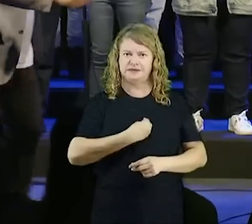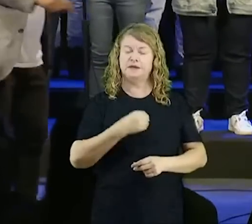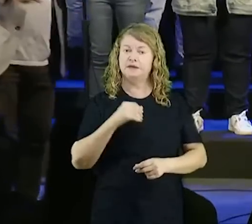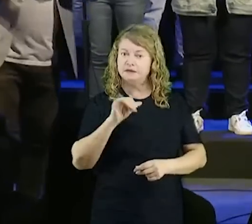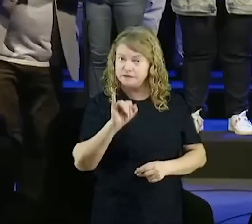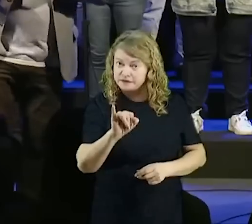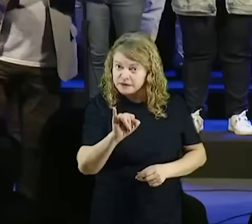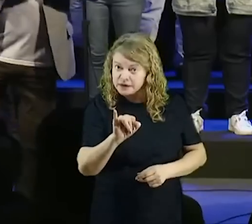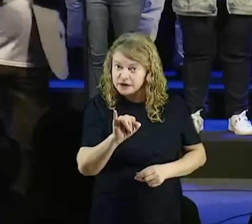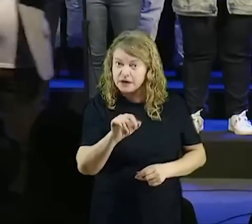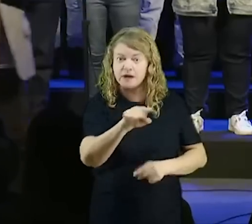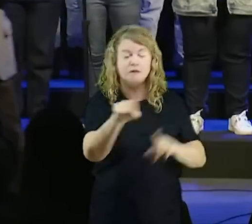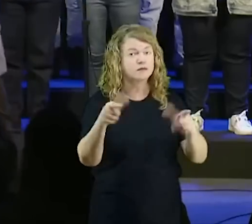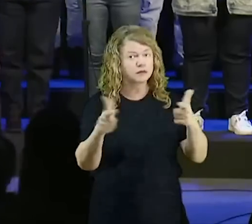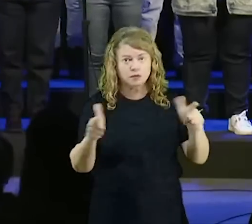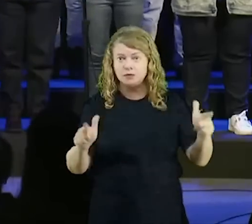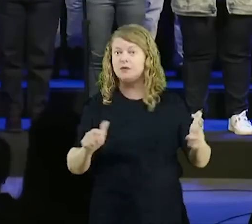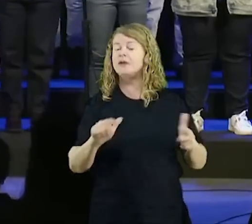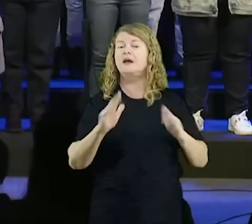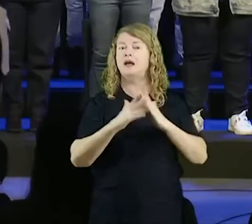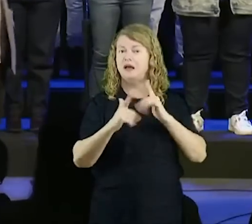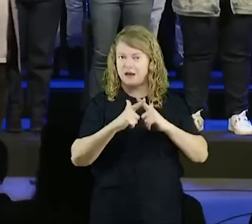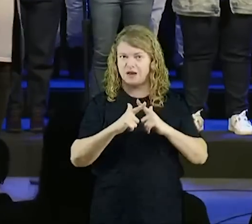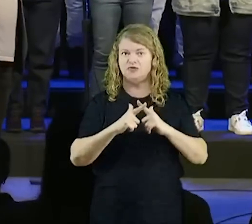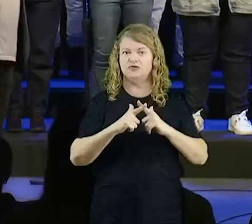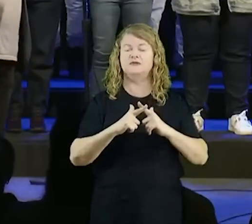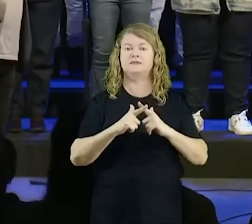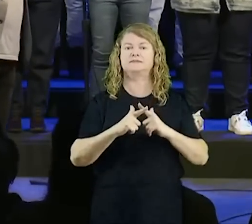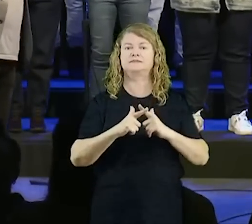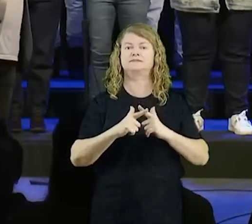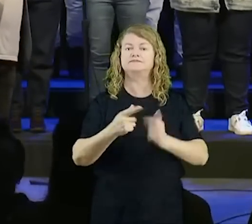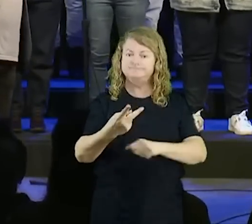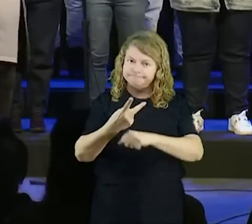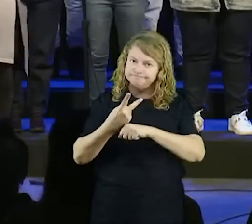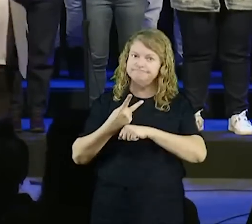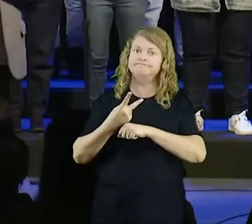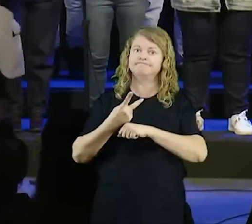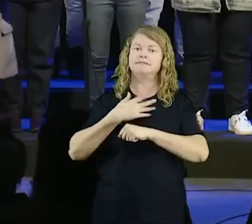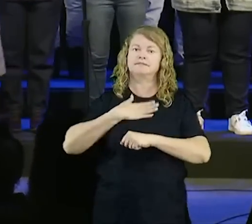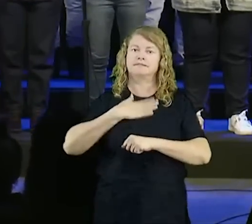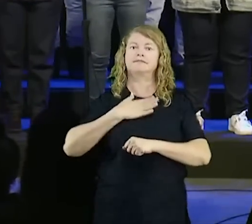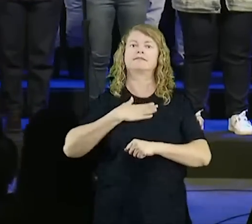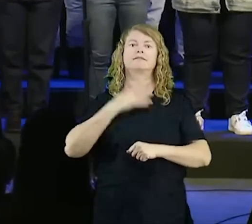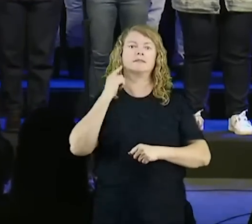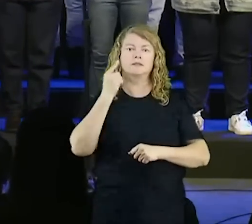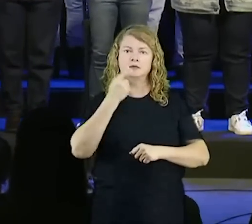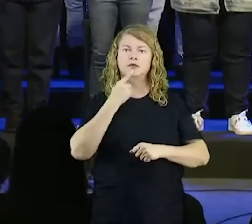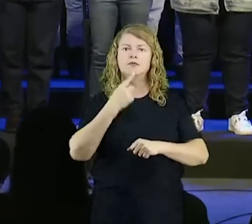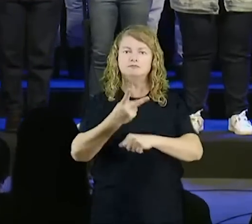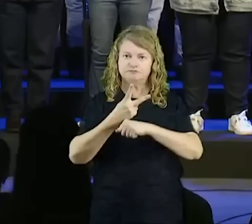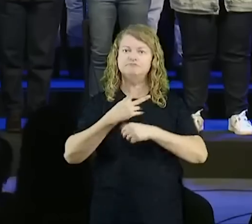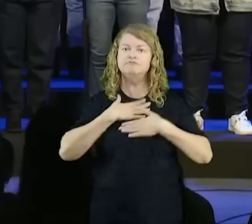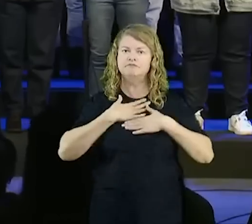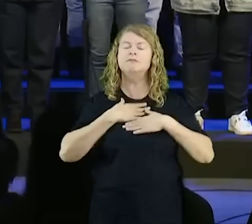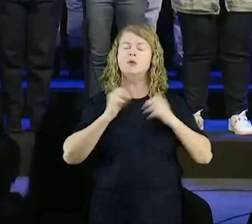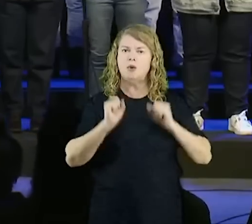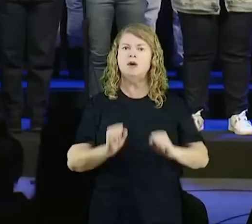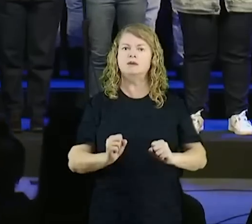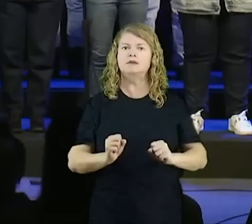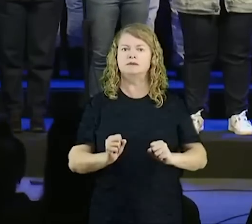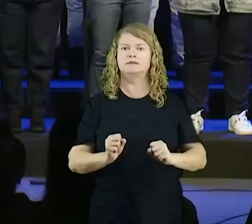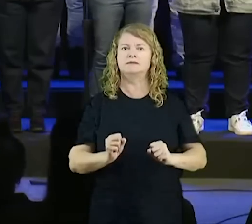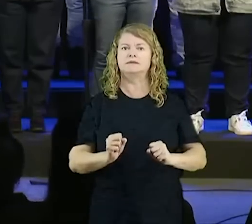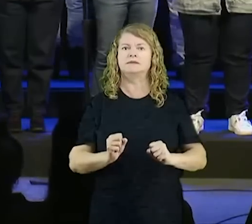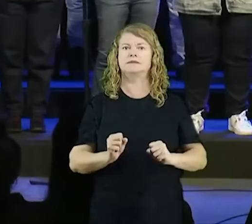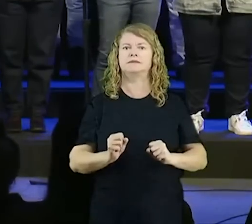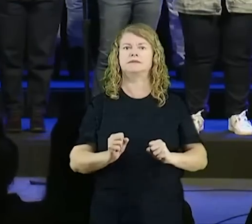tem igreja, procura o pastor João, final do culto, assim, eu quero fazer parte dessa igreja, ele vai dar para